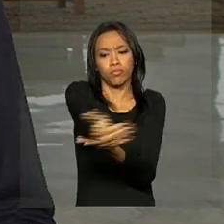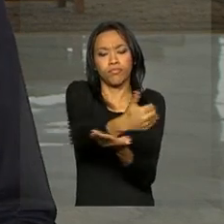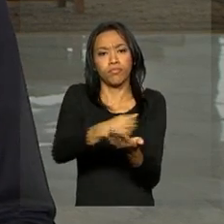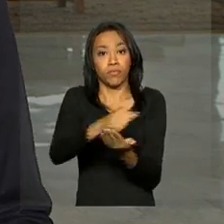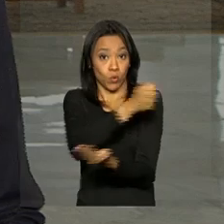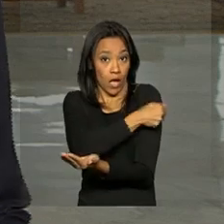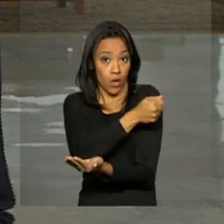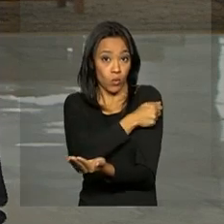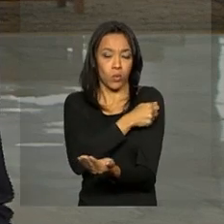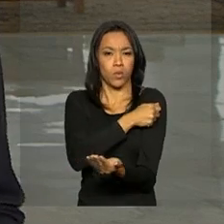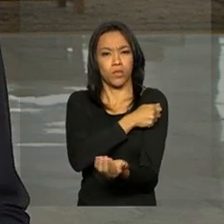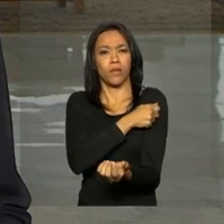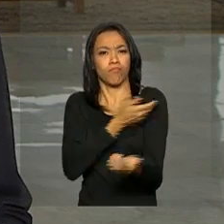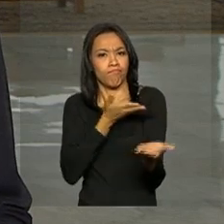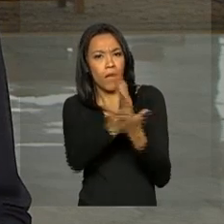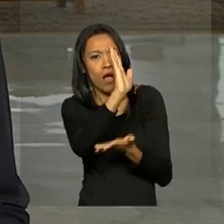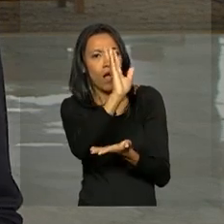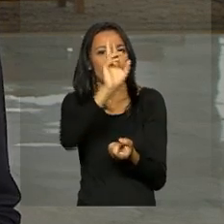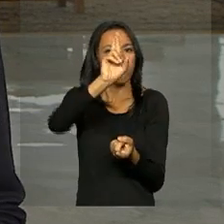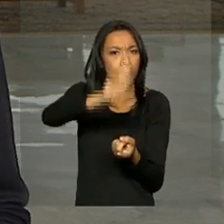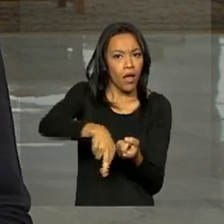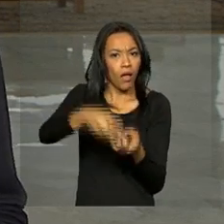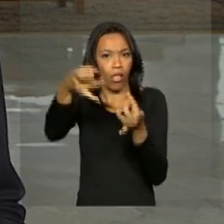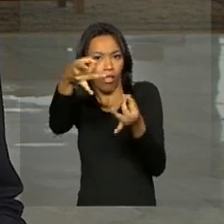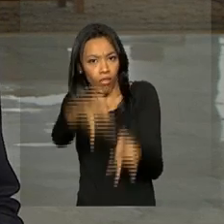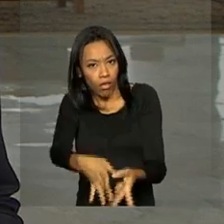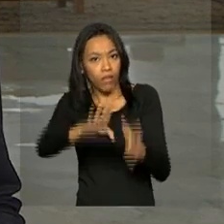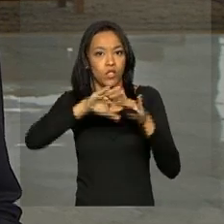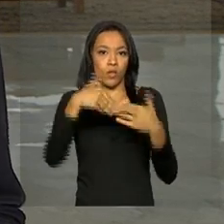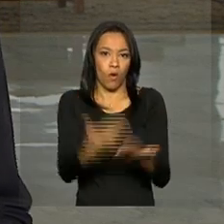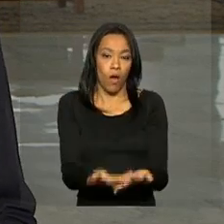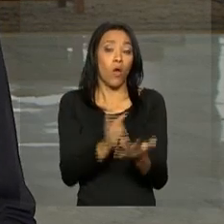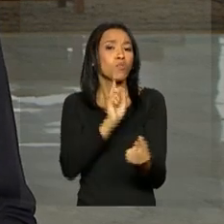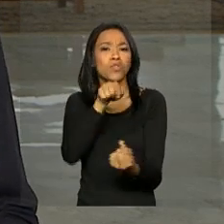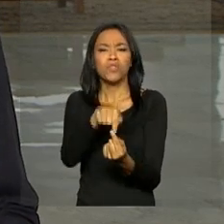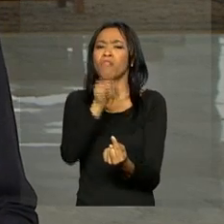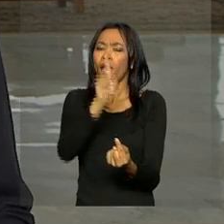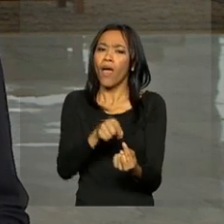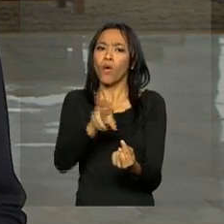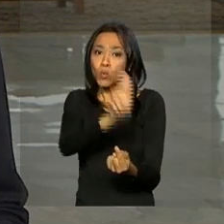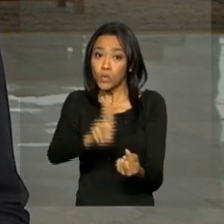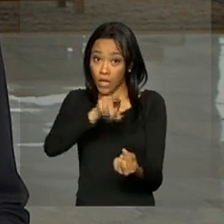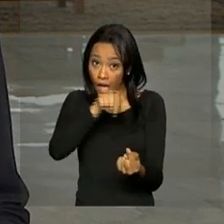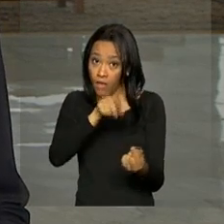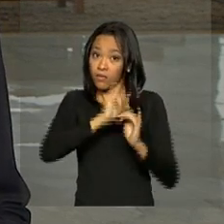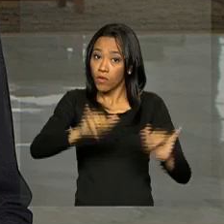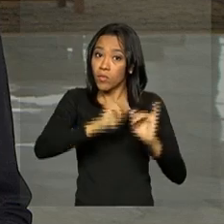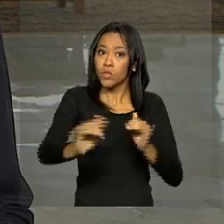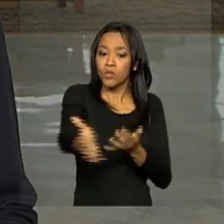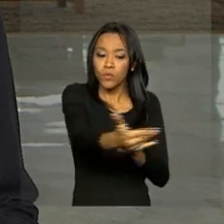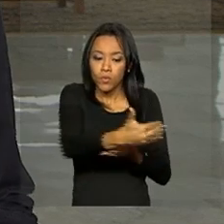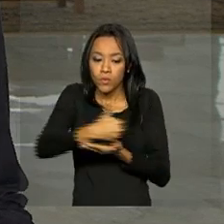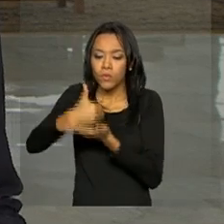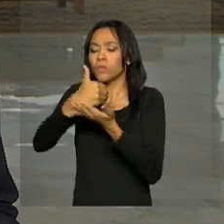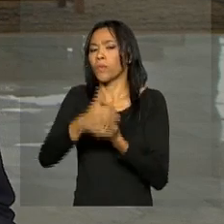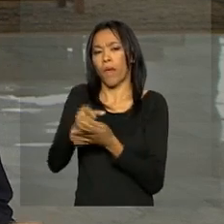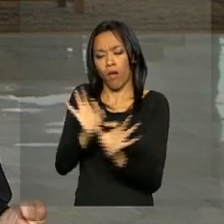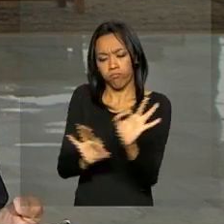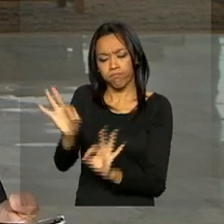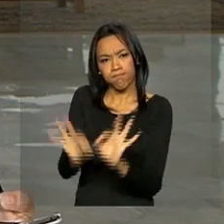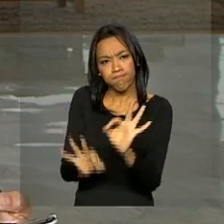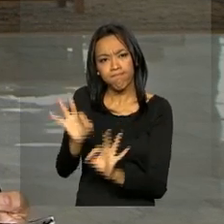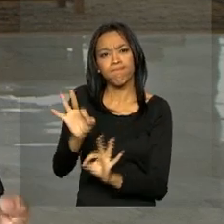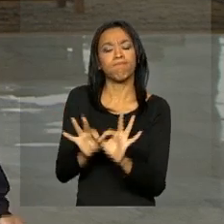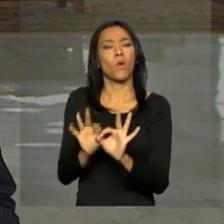como aprovação, reprovação e abandono escolar. O objetivo é utilizar essas informações para ajudar na formulação